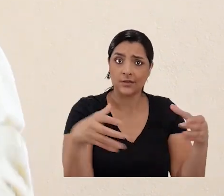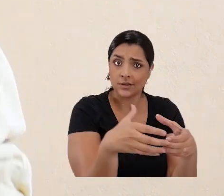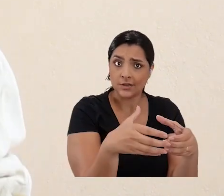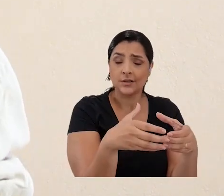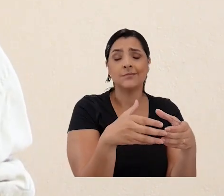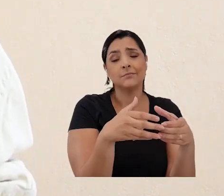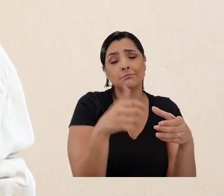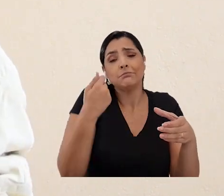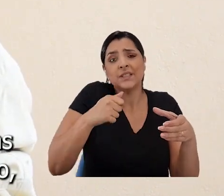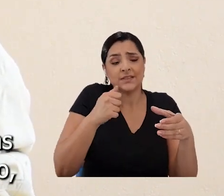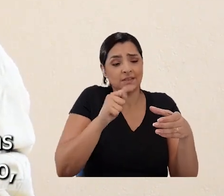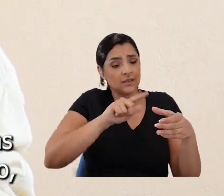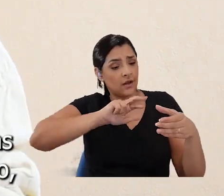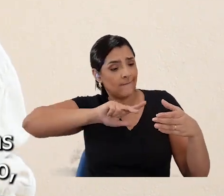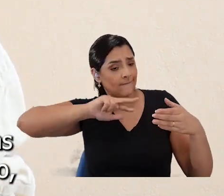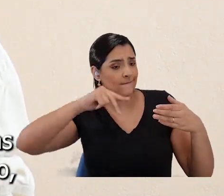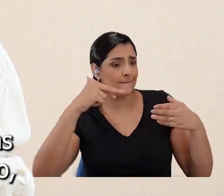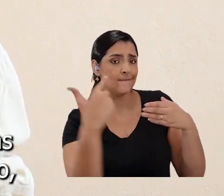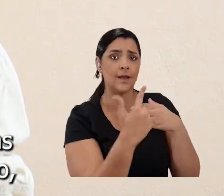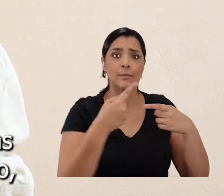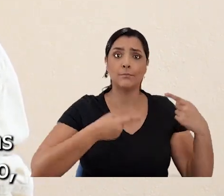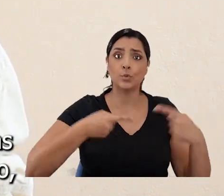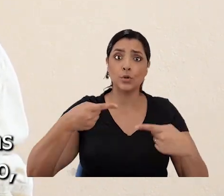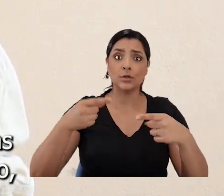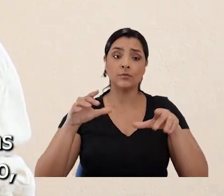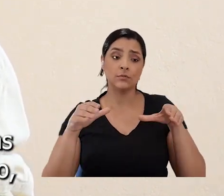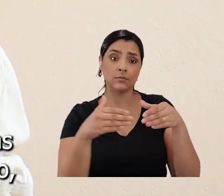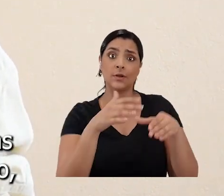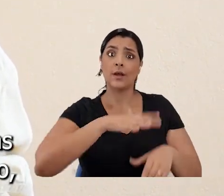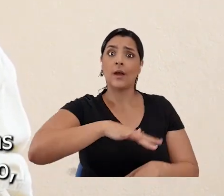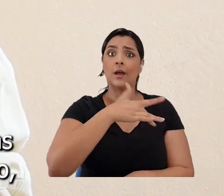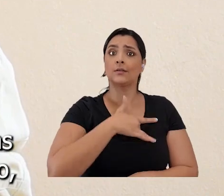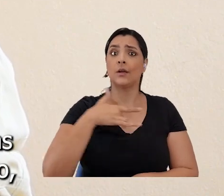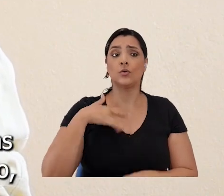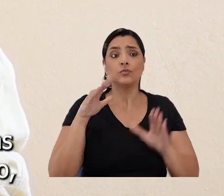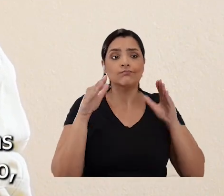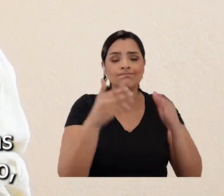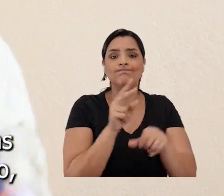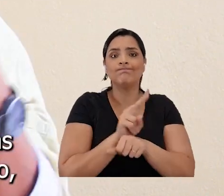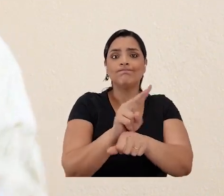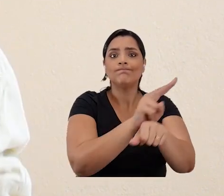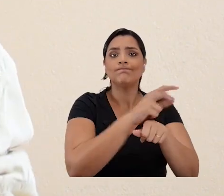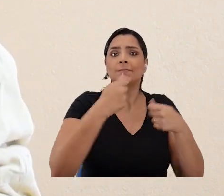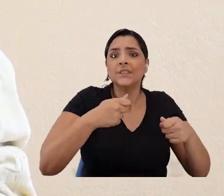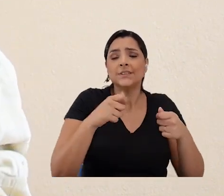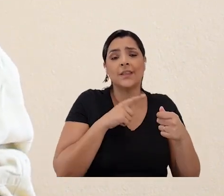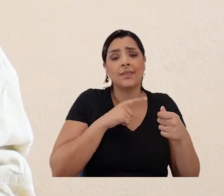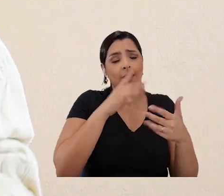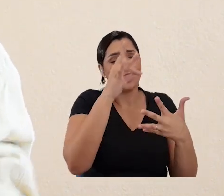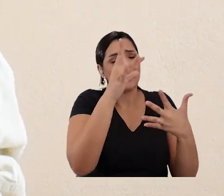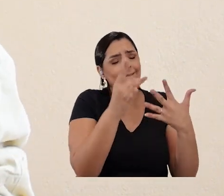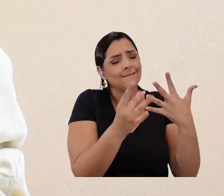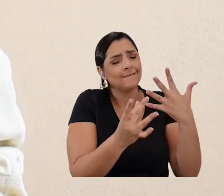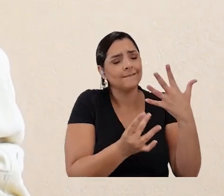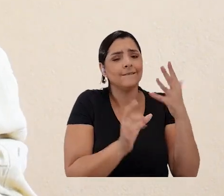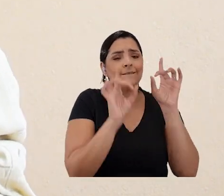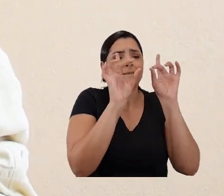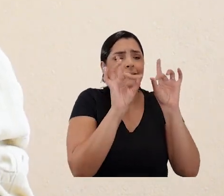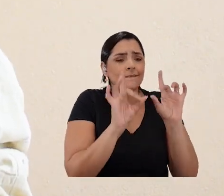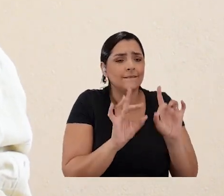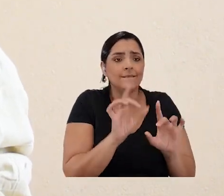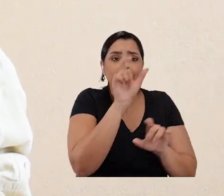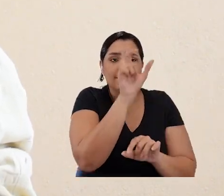tinha que ter muito, uma ampla gama de políticas públicas para cuidar da saúde dessa população que é específica, que tem coisas